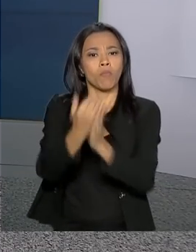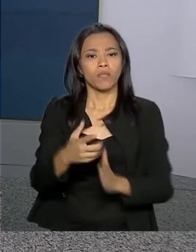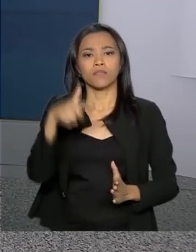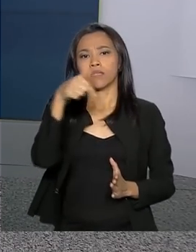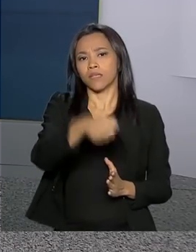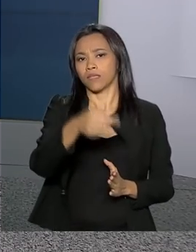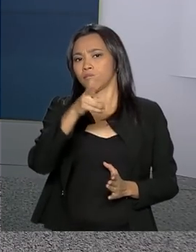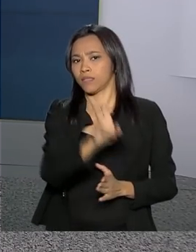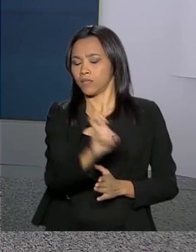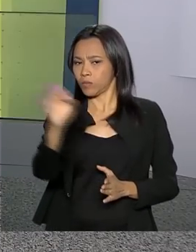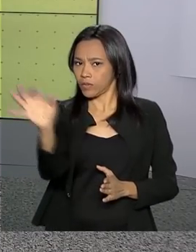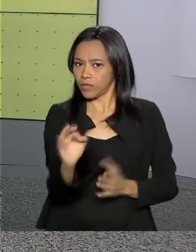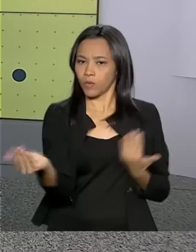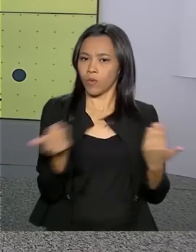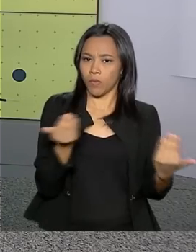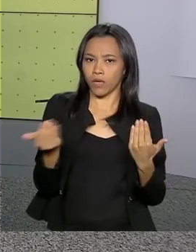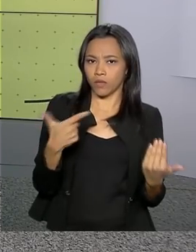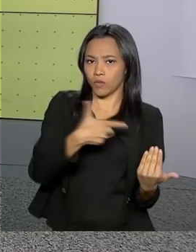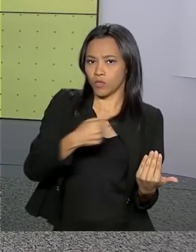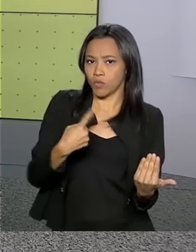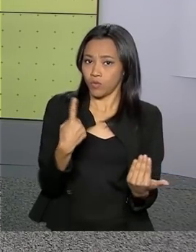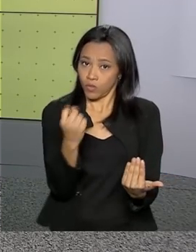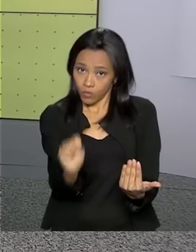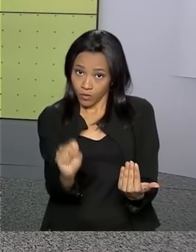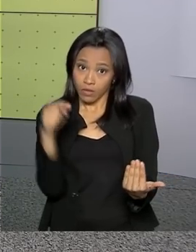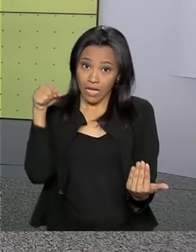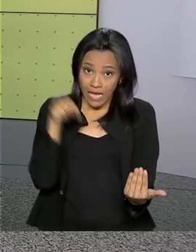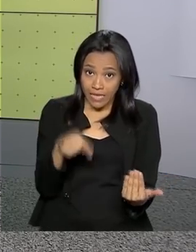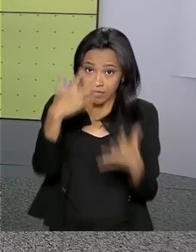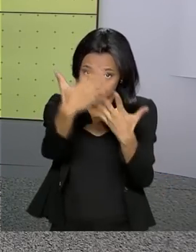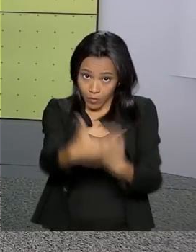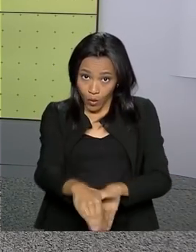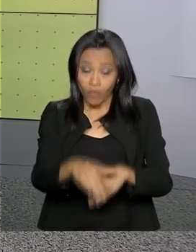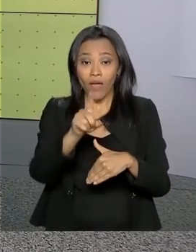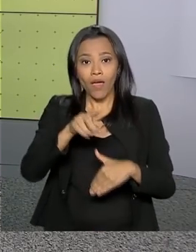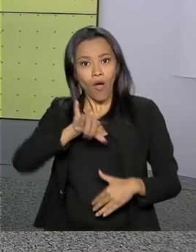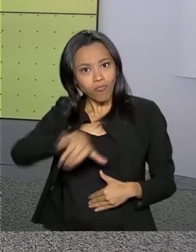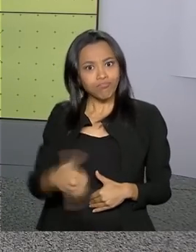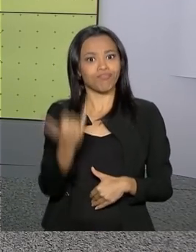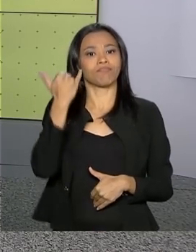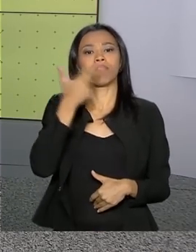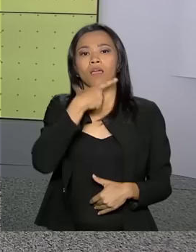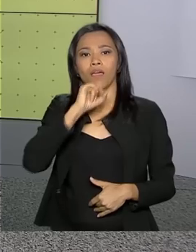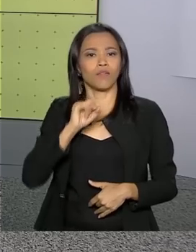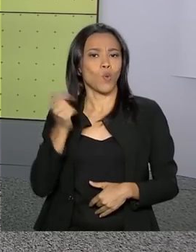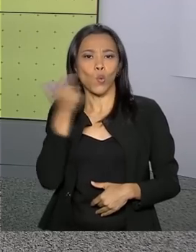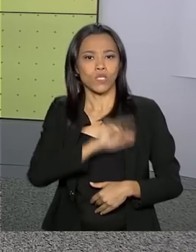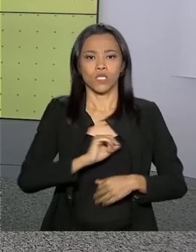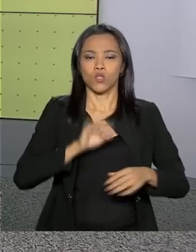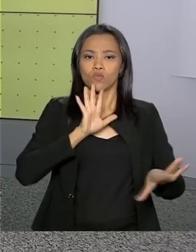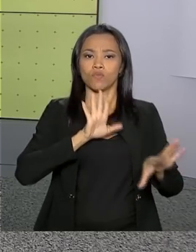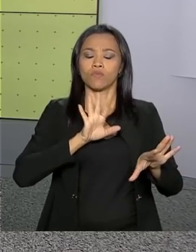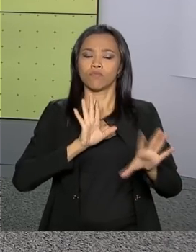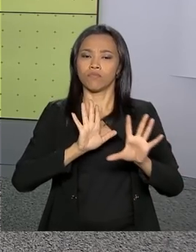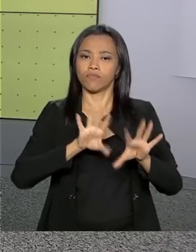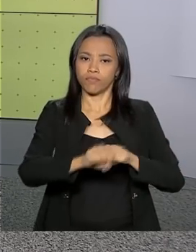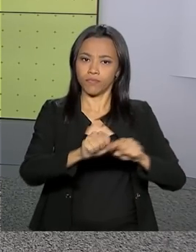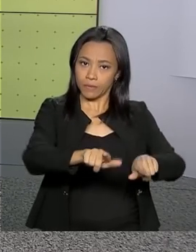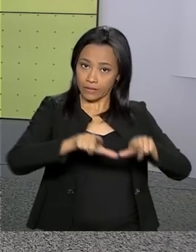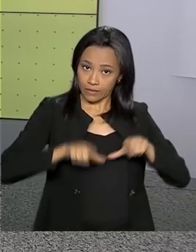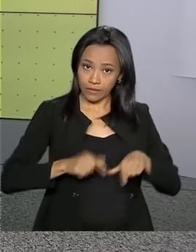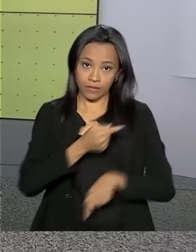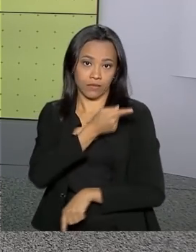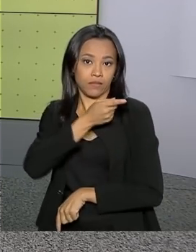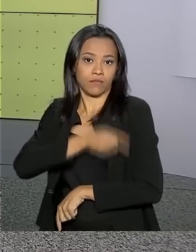em comparação a 2018. O exame é uma oportunidade para quem não concluiu os estudos do ensino fundamental ou médio na